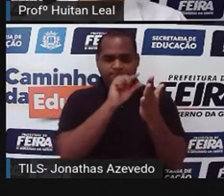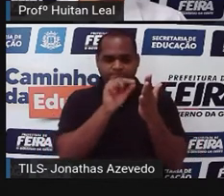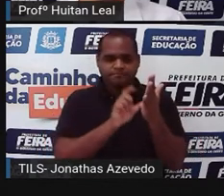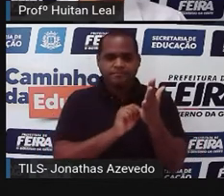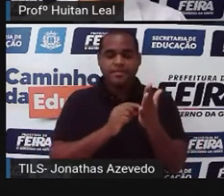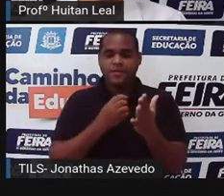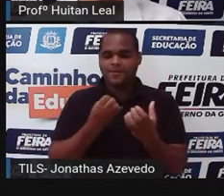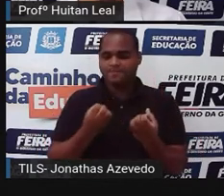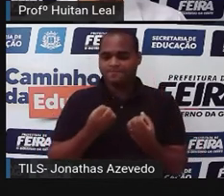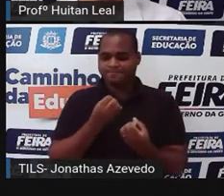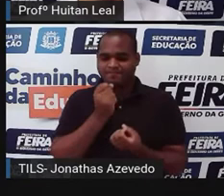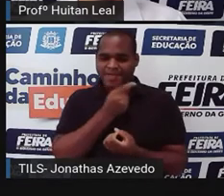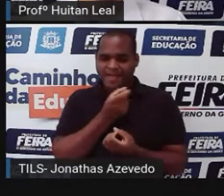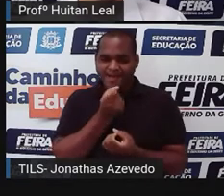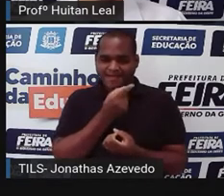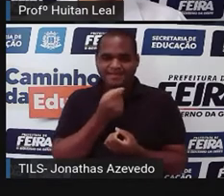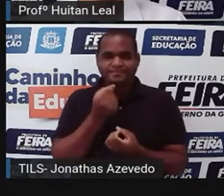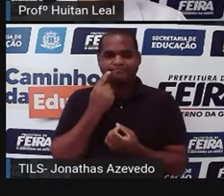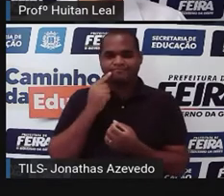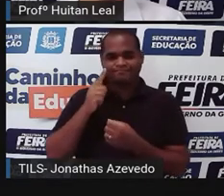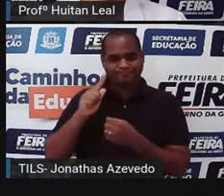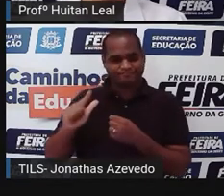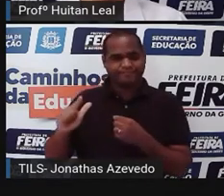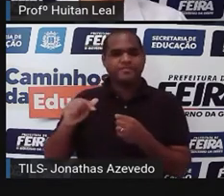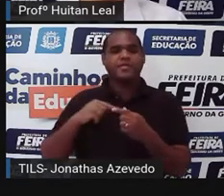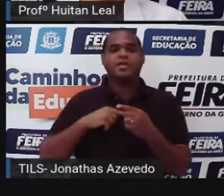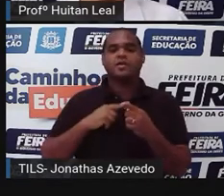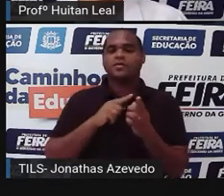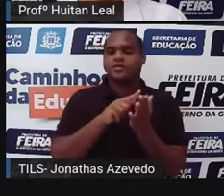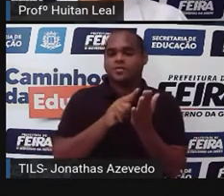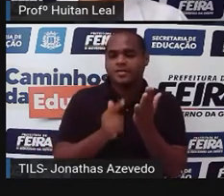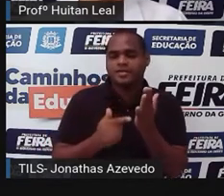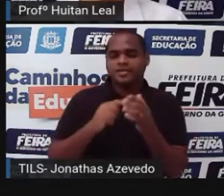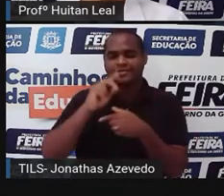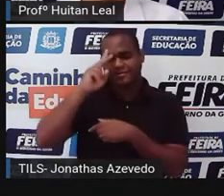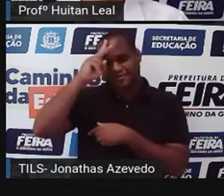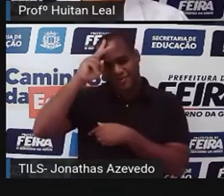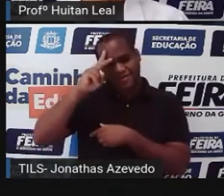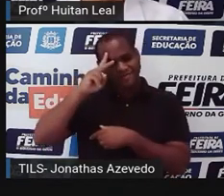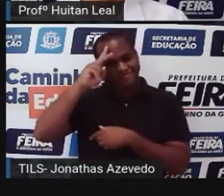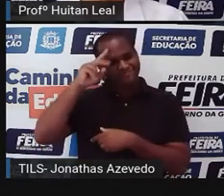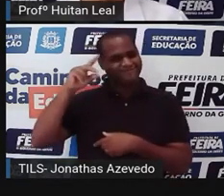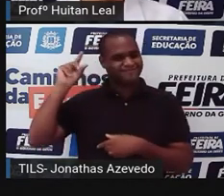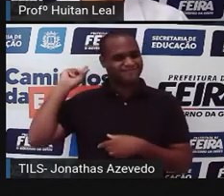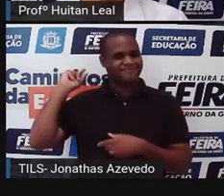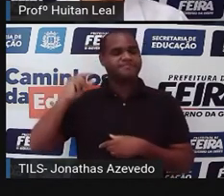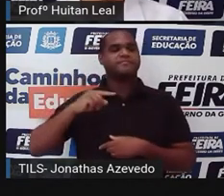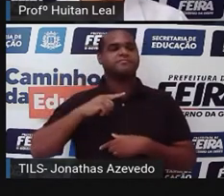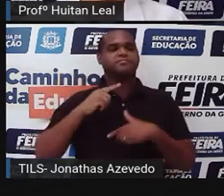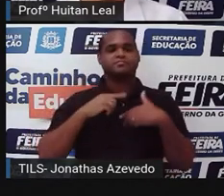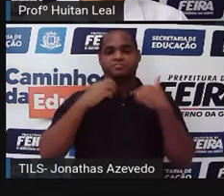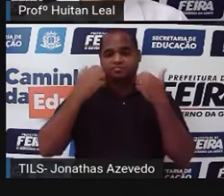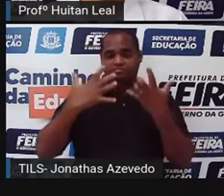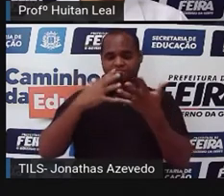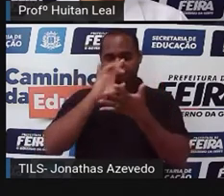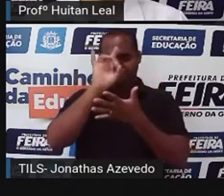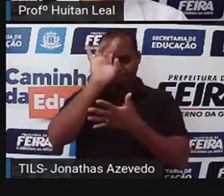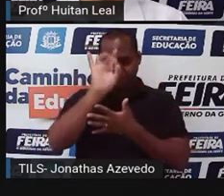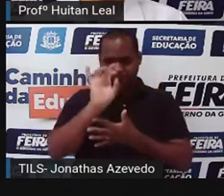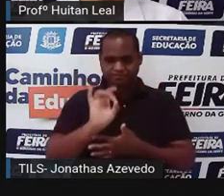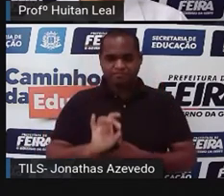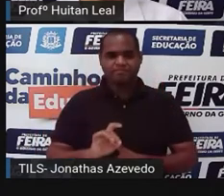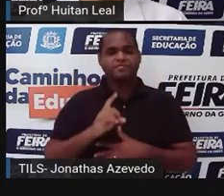humorística, lírica, jornalística e histórica. Cada um desse tipo de crônica tem